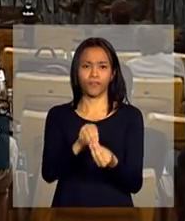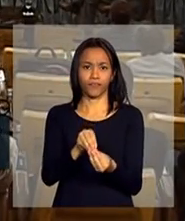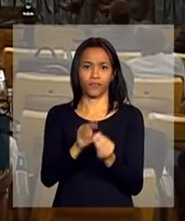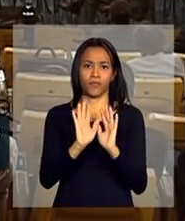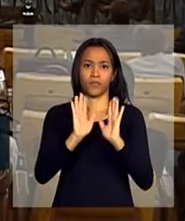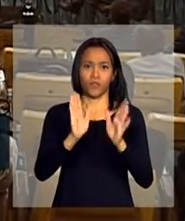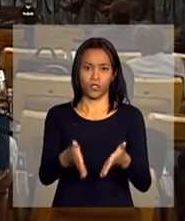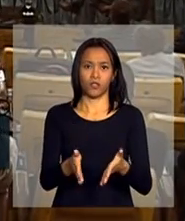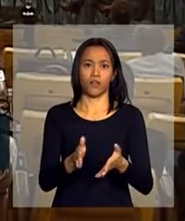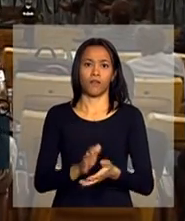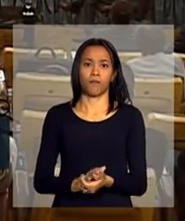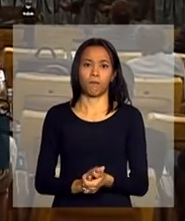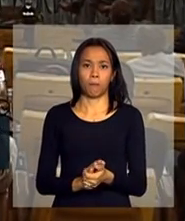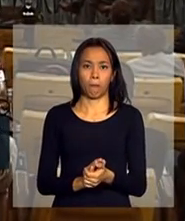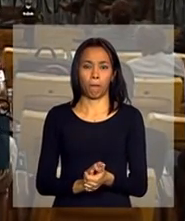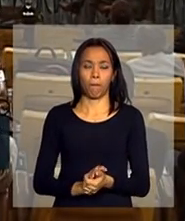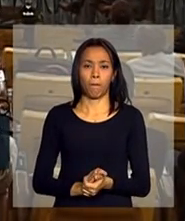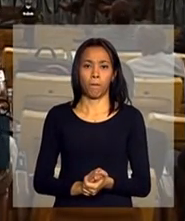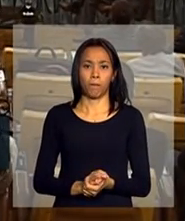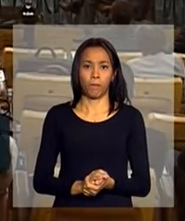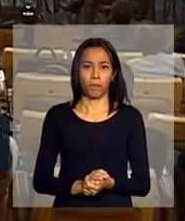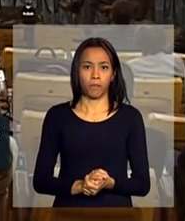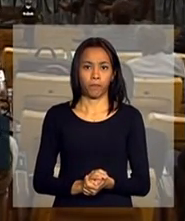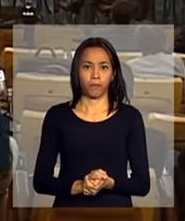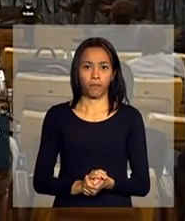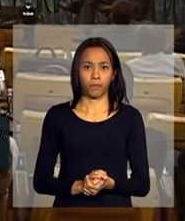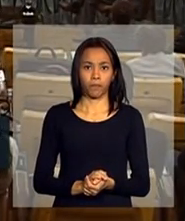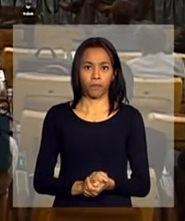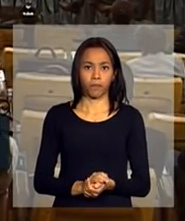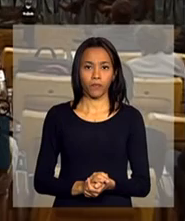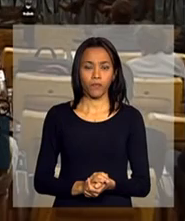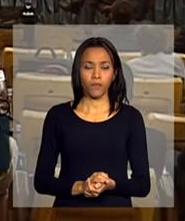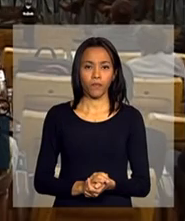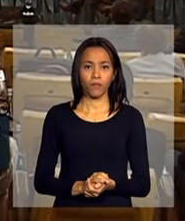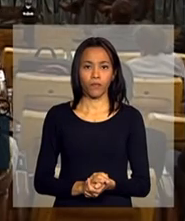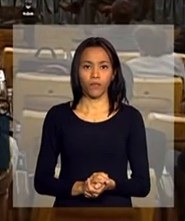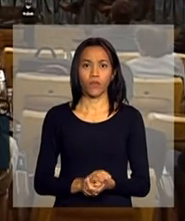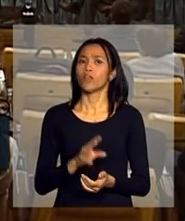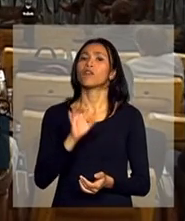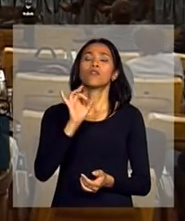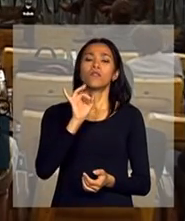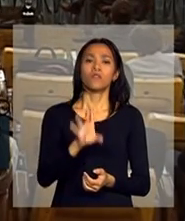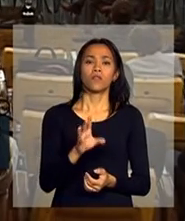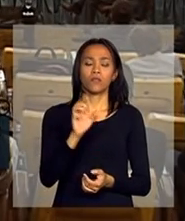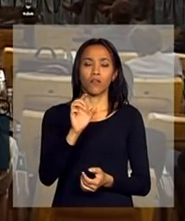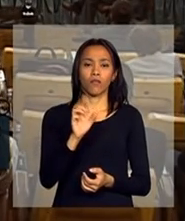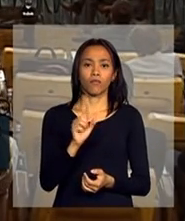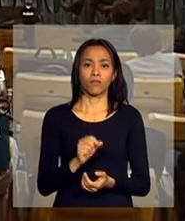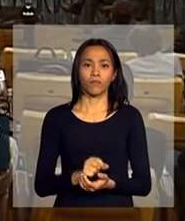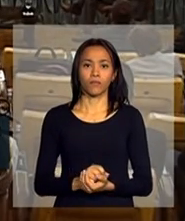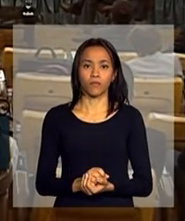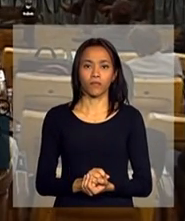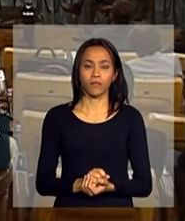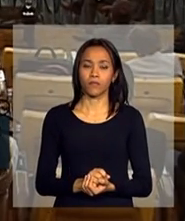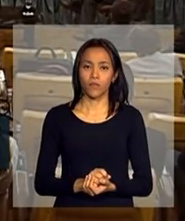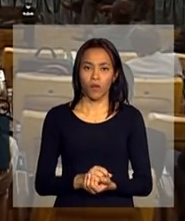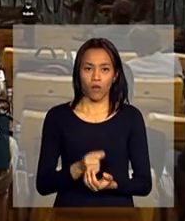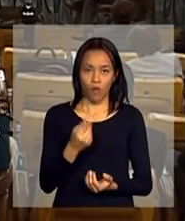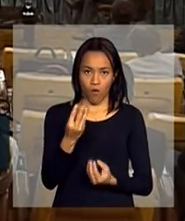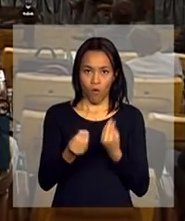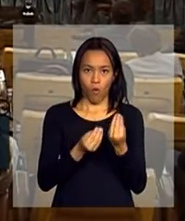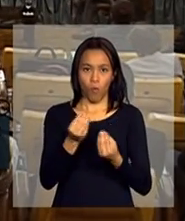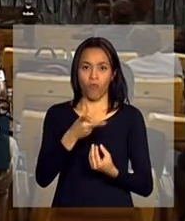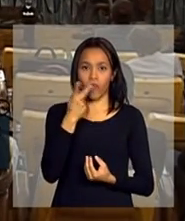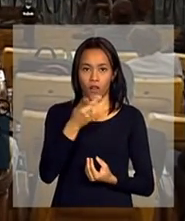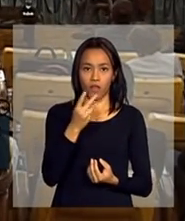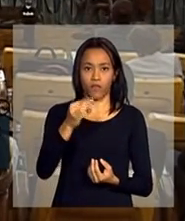que a gente está cumprindo bem a tabela do tempo, só dar um pouco, como dizia Milton,